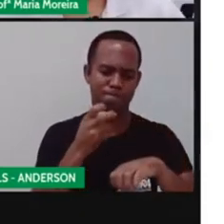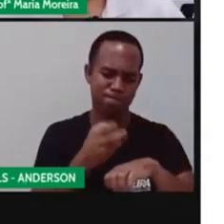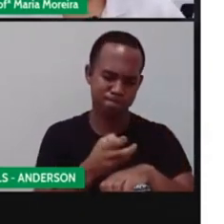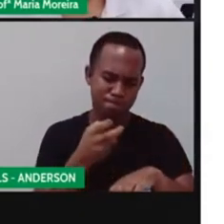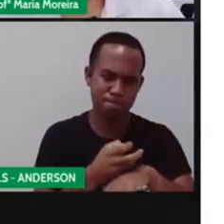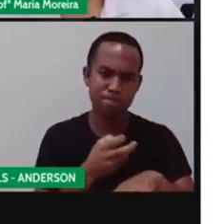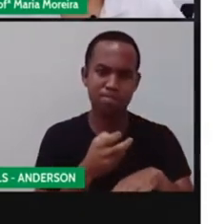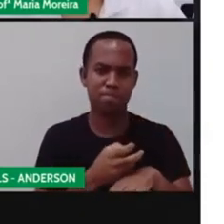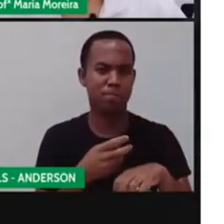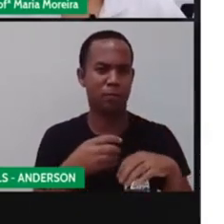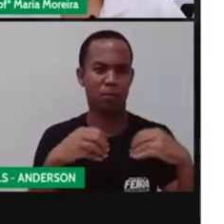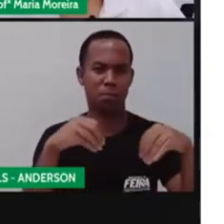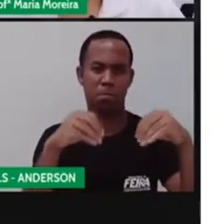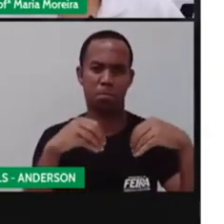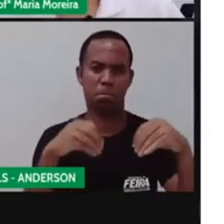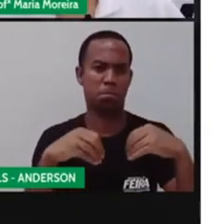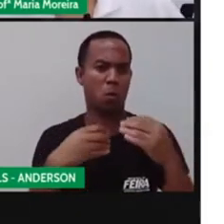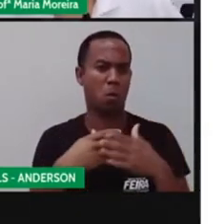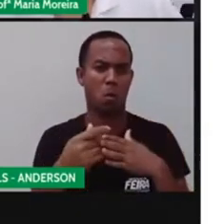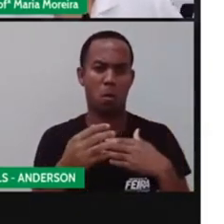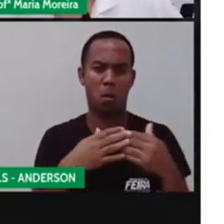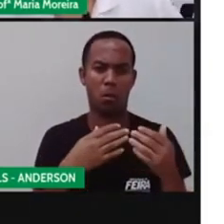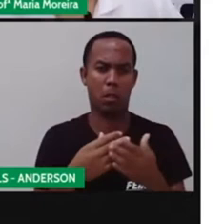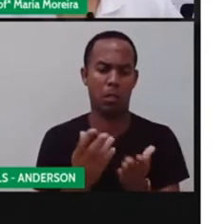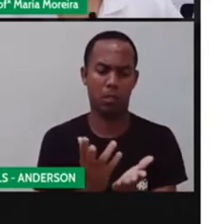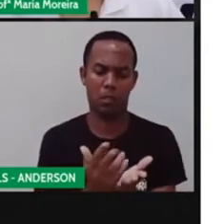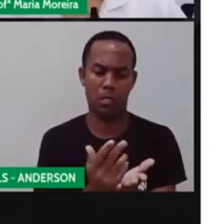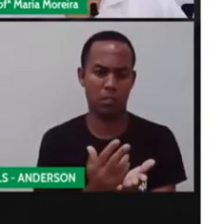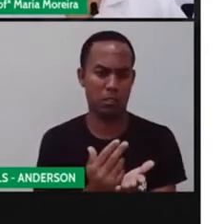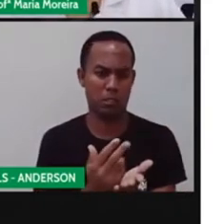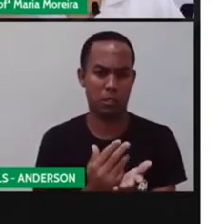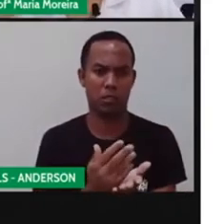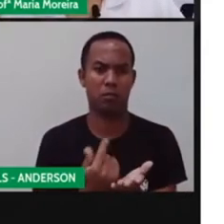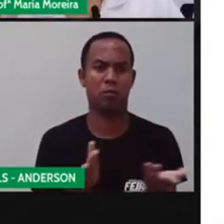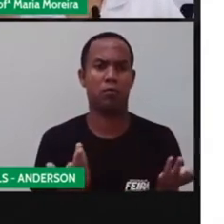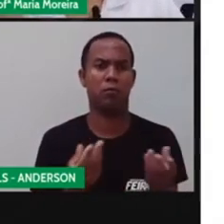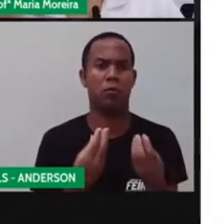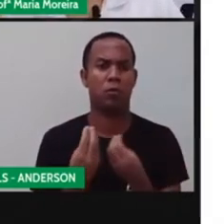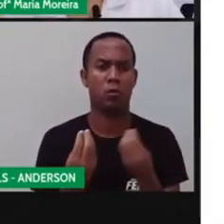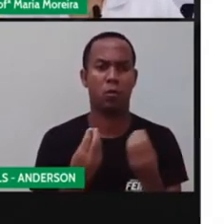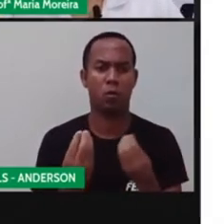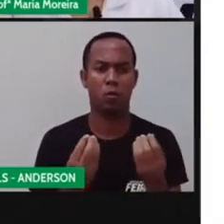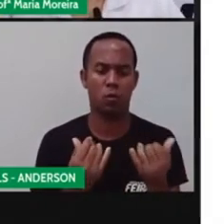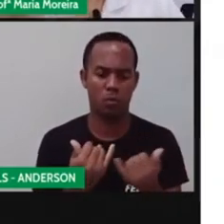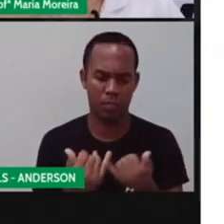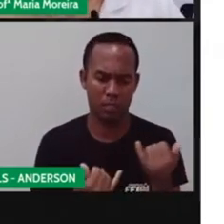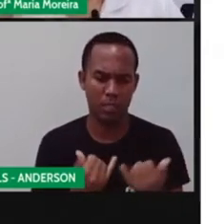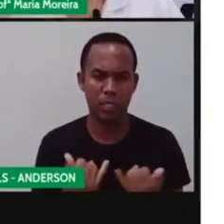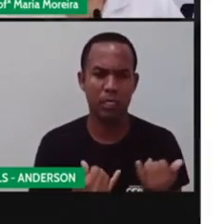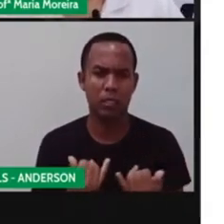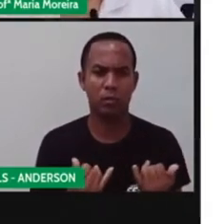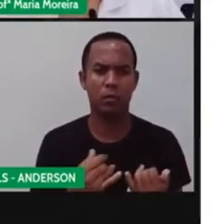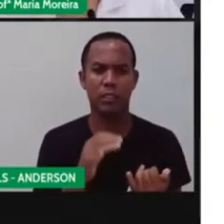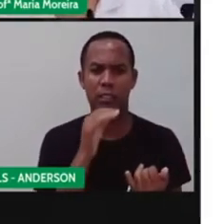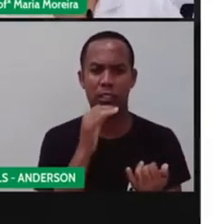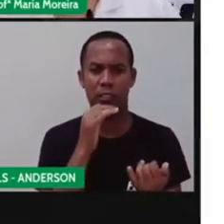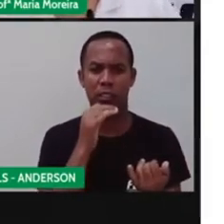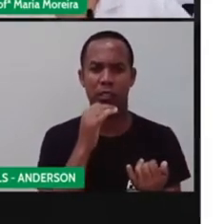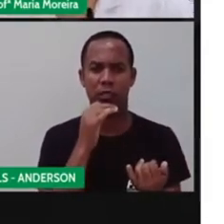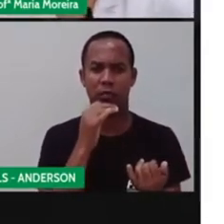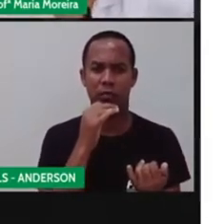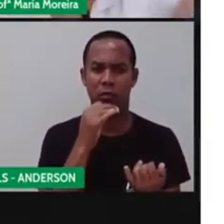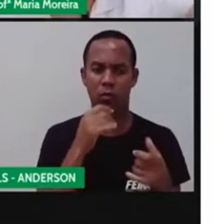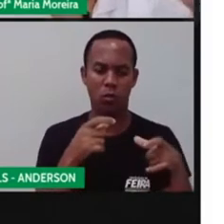uma espécie de plástico, né? Da forma ou do desenho. Então, assim, os brinquedos, tipo, eu vou receber um brinquedo, vou brincar de